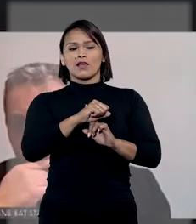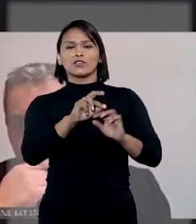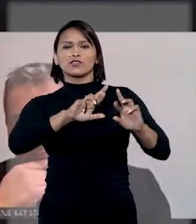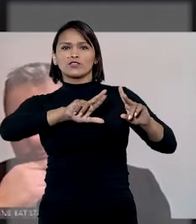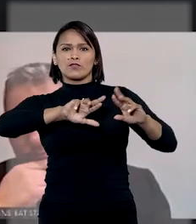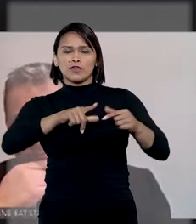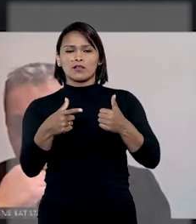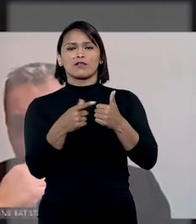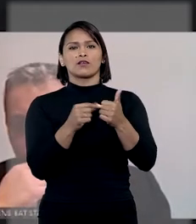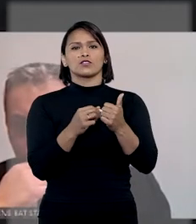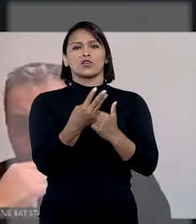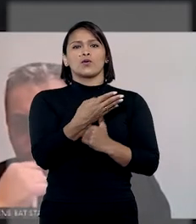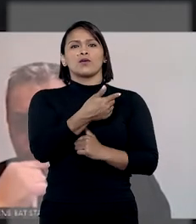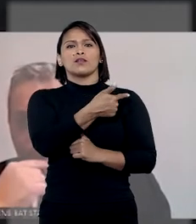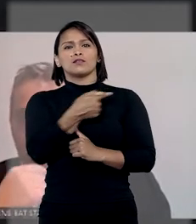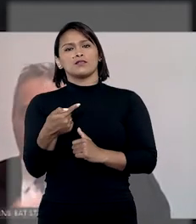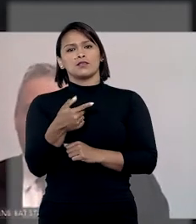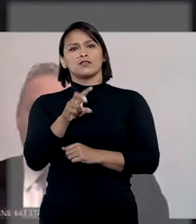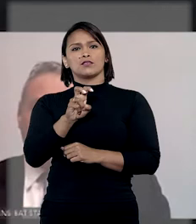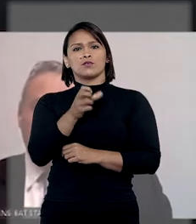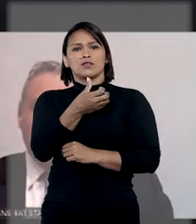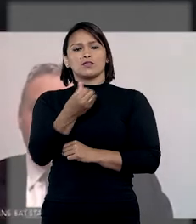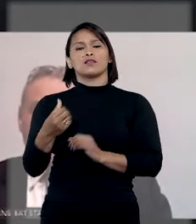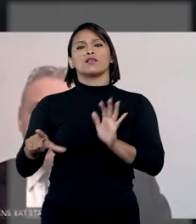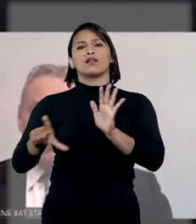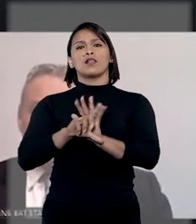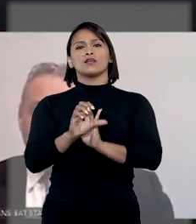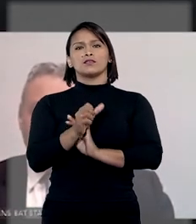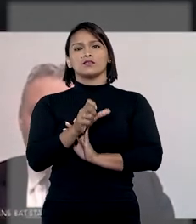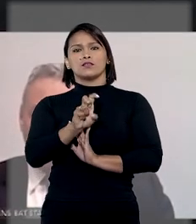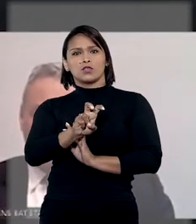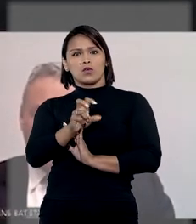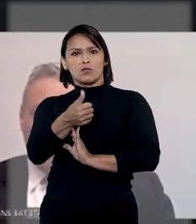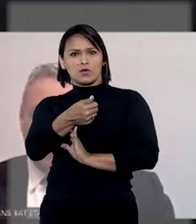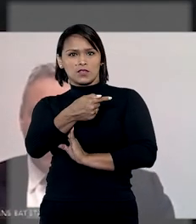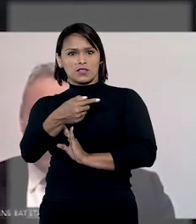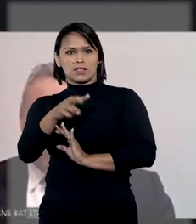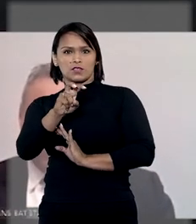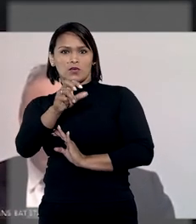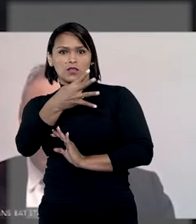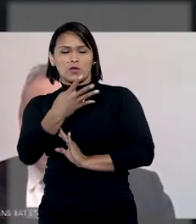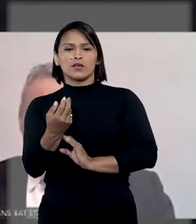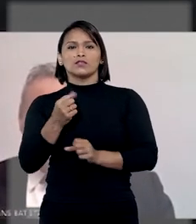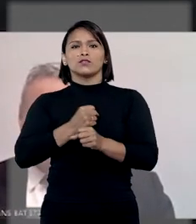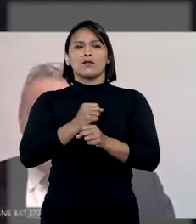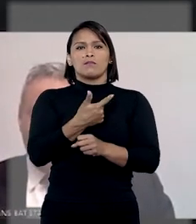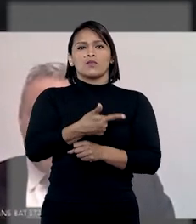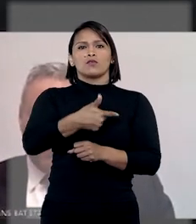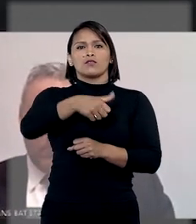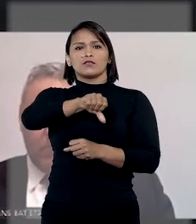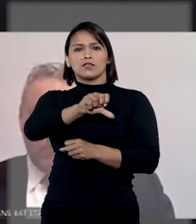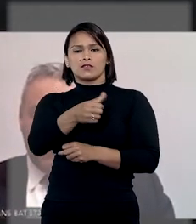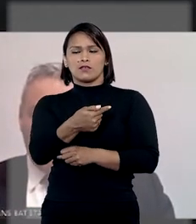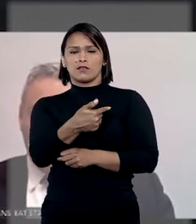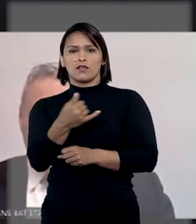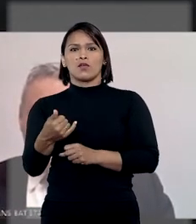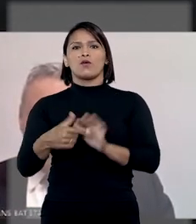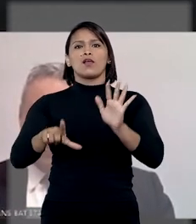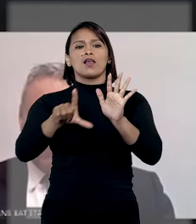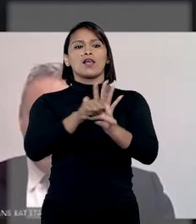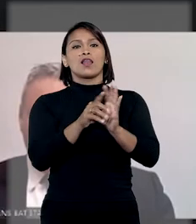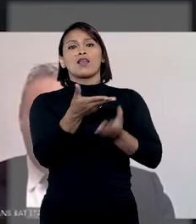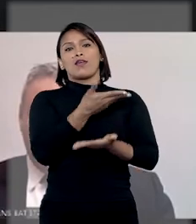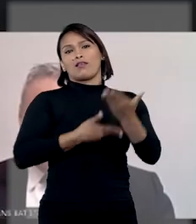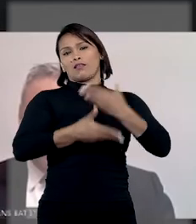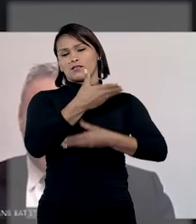de acordo com os artigos 47 e 56 da Lei nº.764, de 1971, a chamada